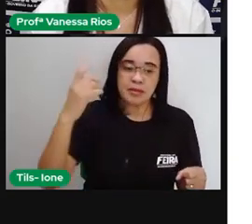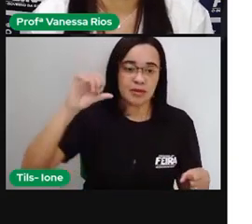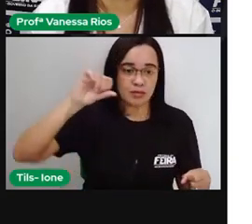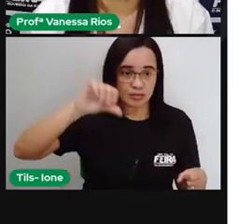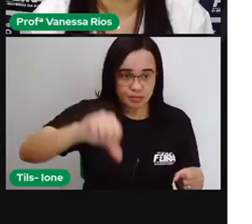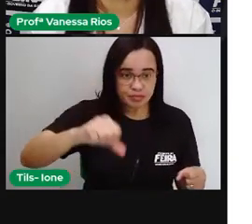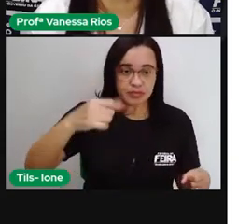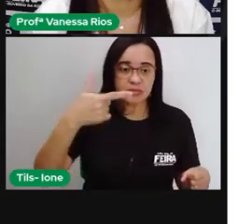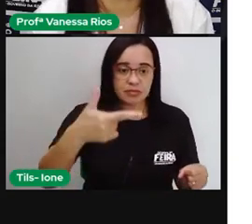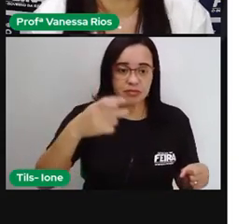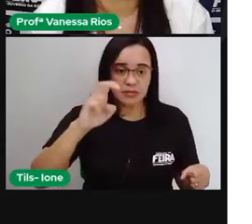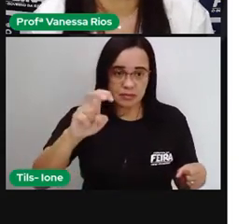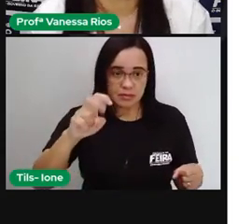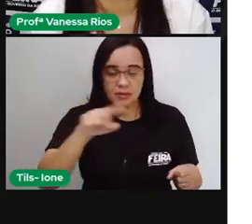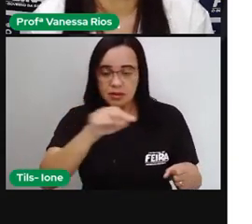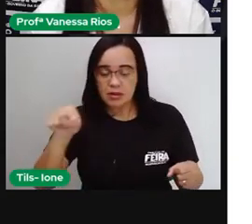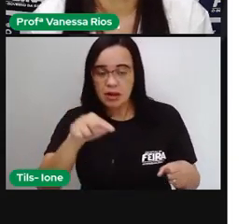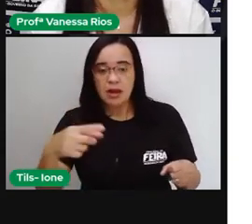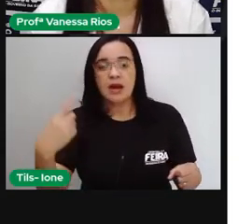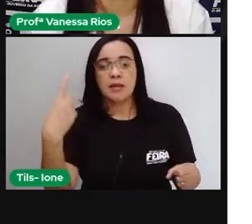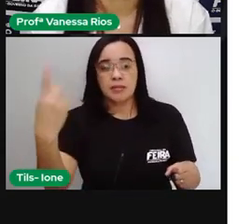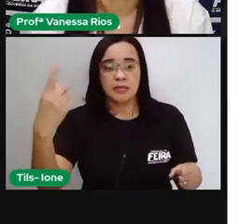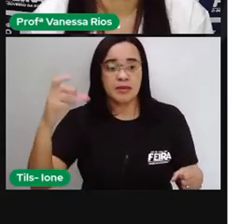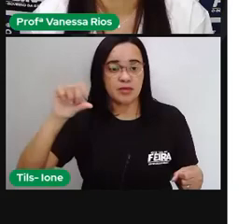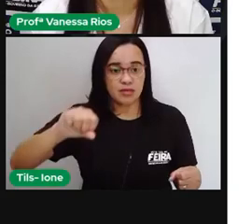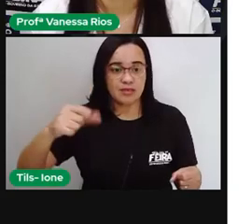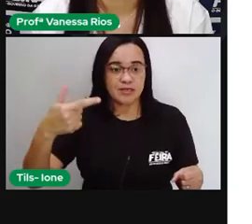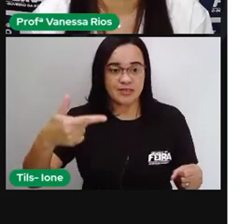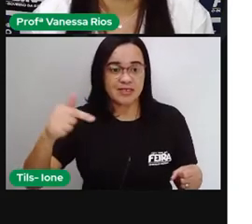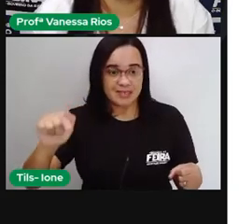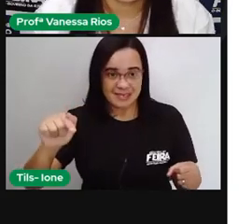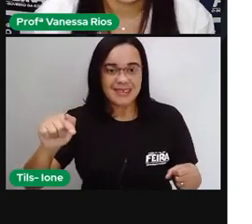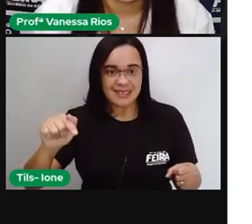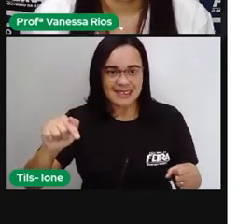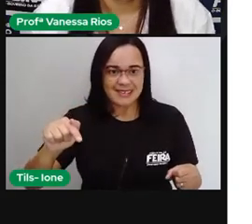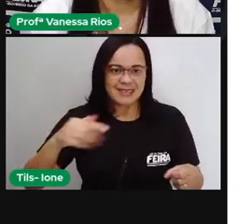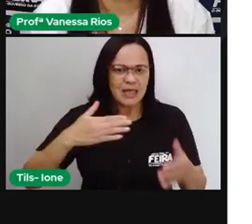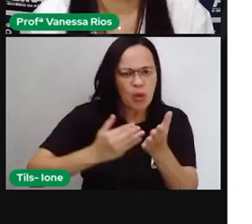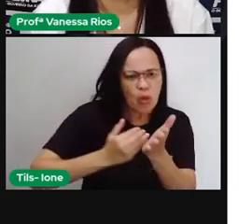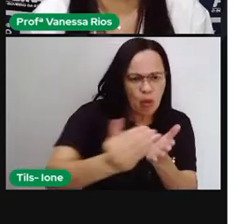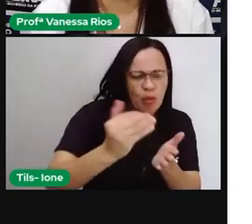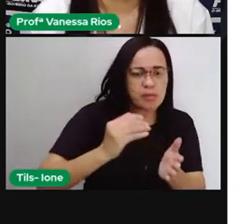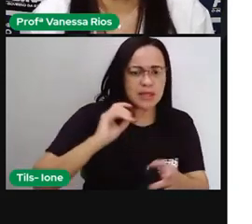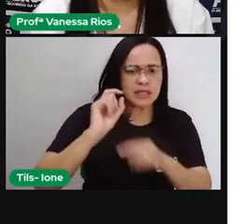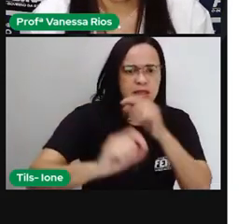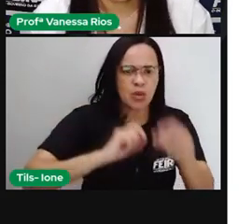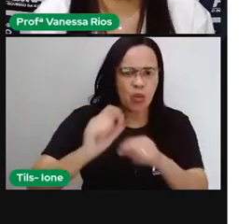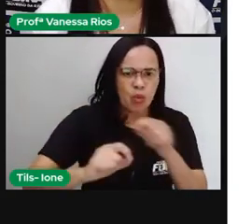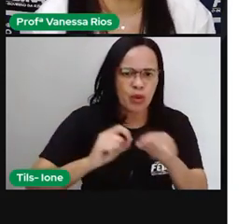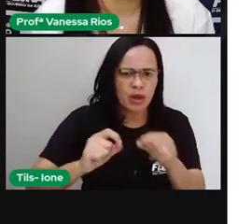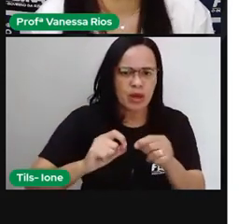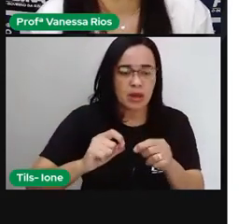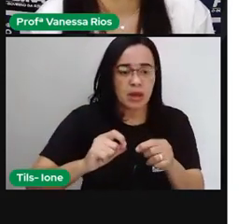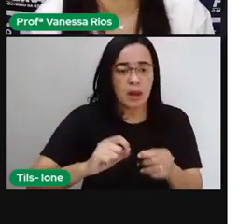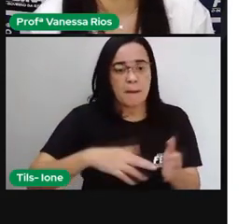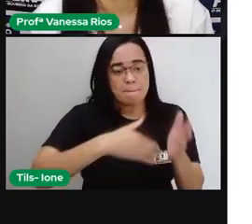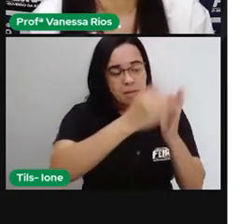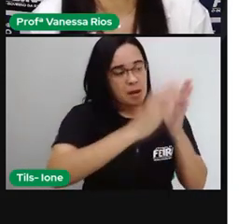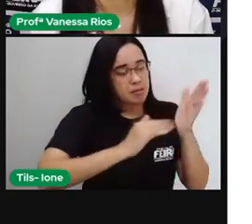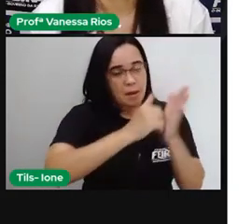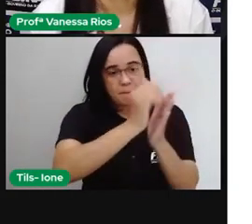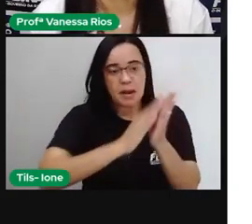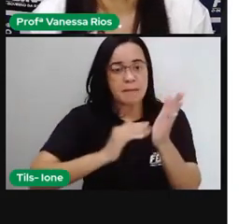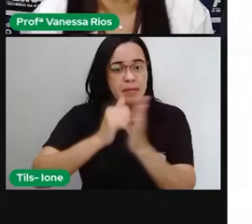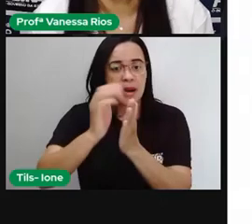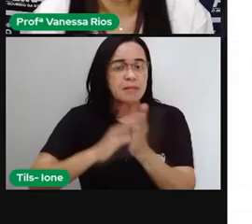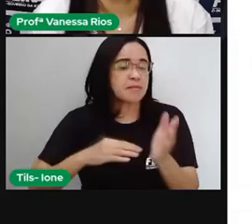abstração, que ficaram conhecidos aí como pinturas oníricas. A palavra onírica, ela está relacionada aí